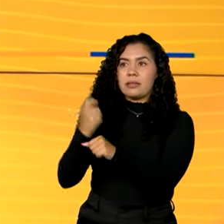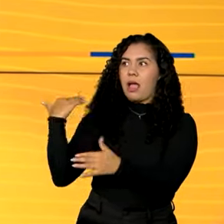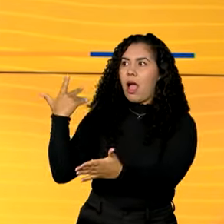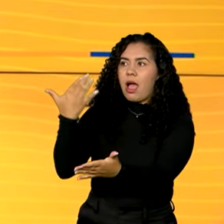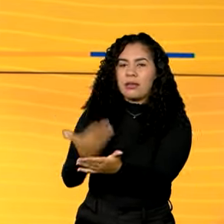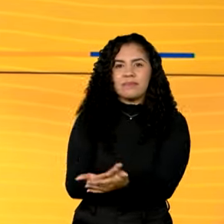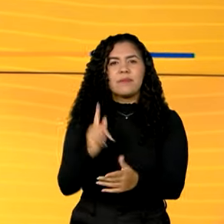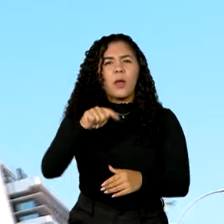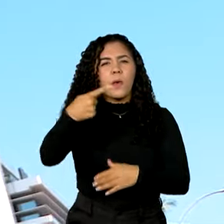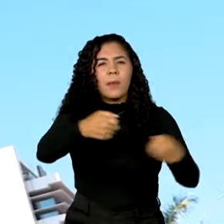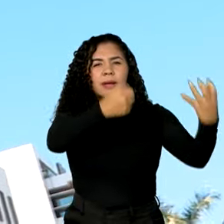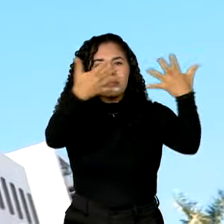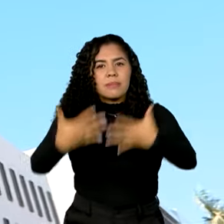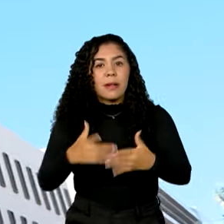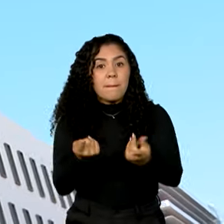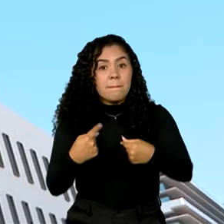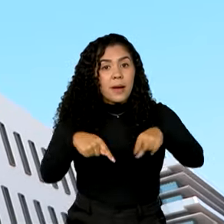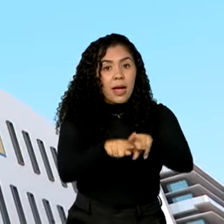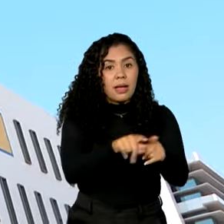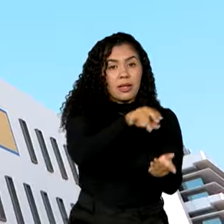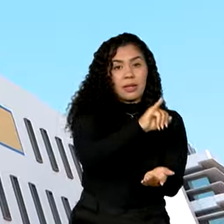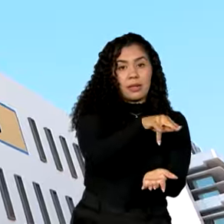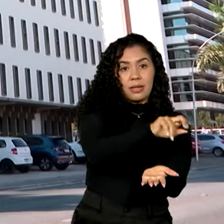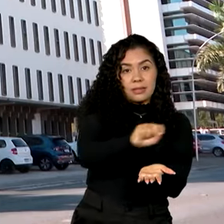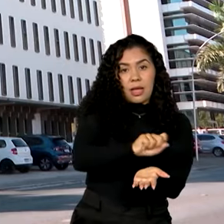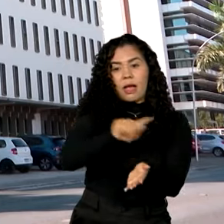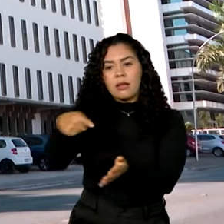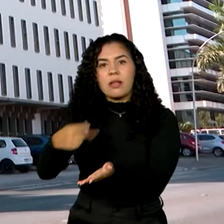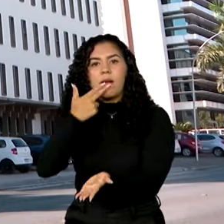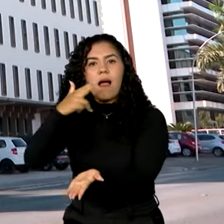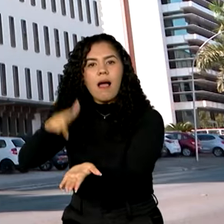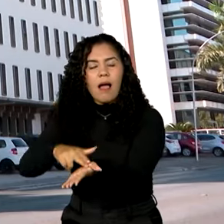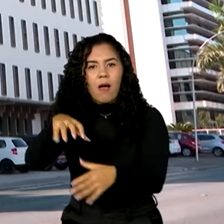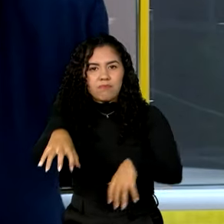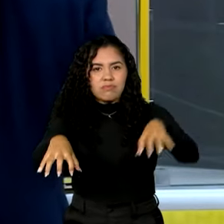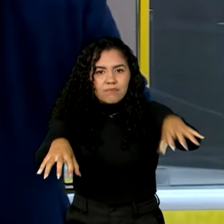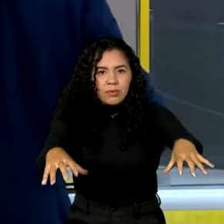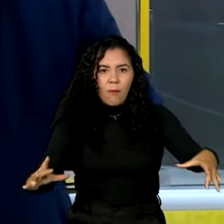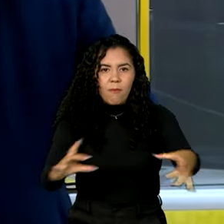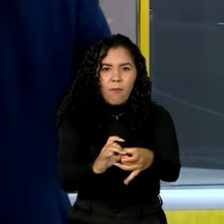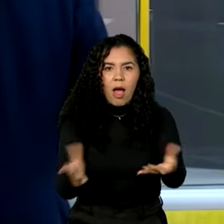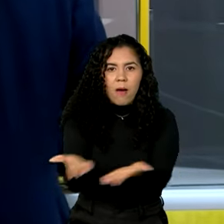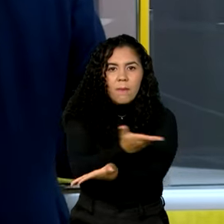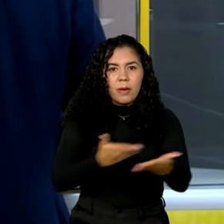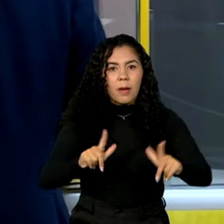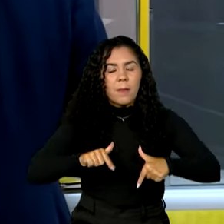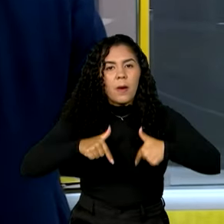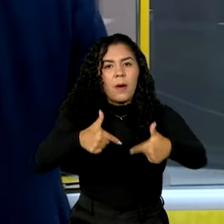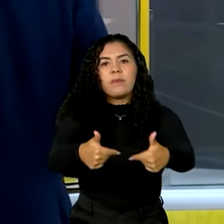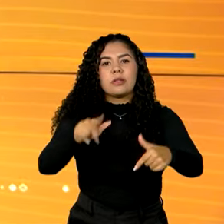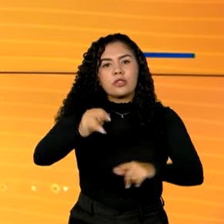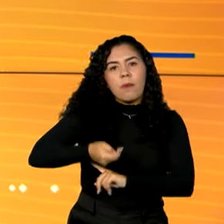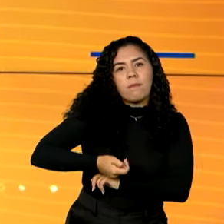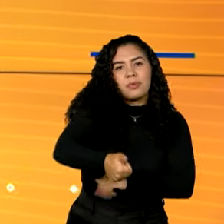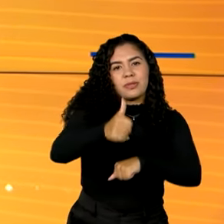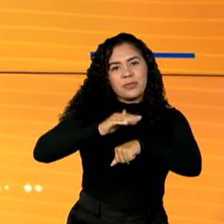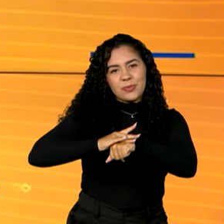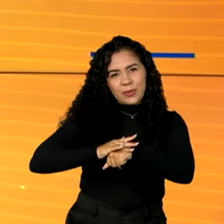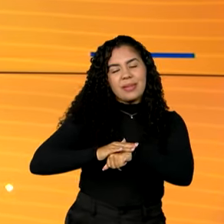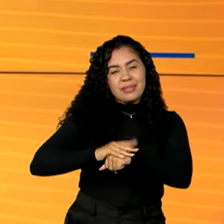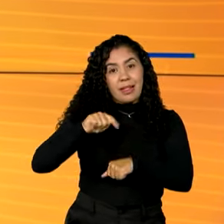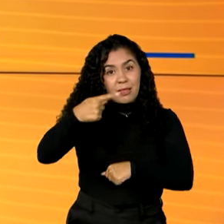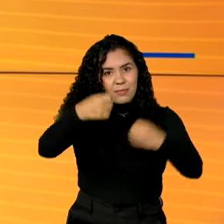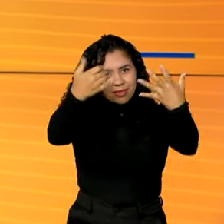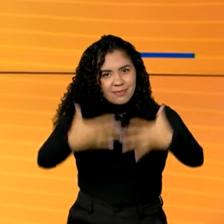Veja a seguir. Parceria entre INSS e Correios facilita a vida de quem precisa do chamado auxílio-doença. Os